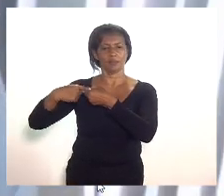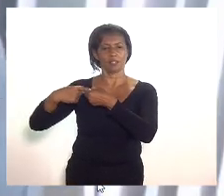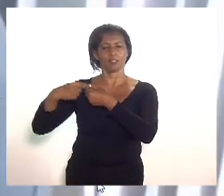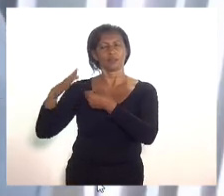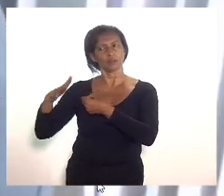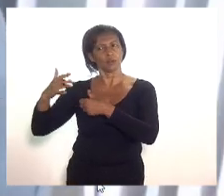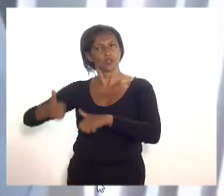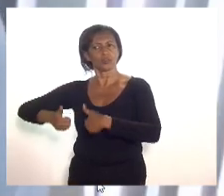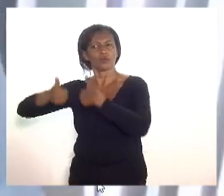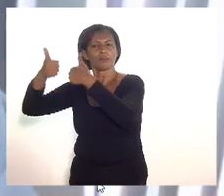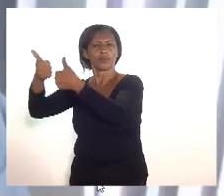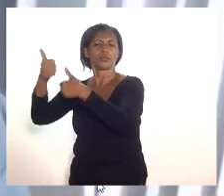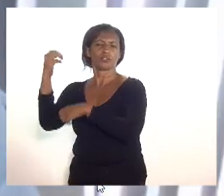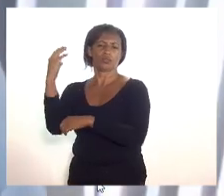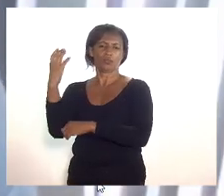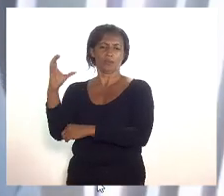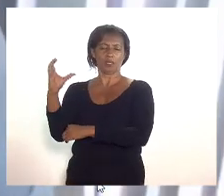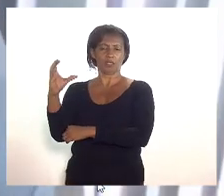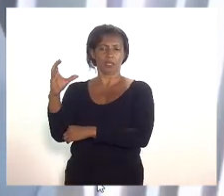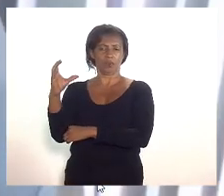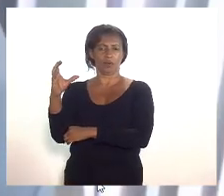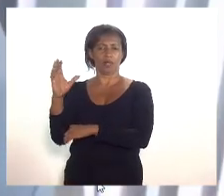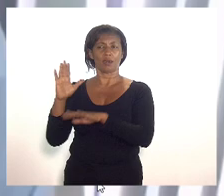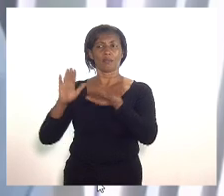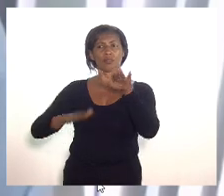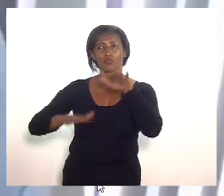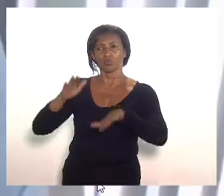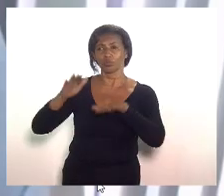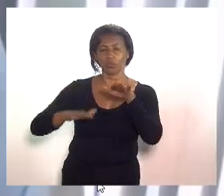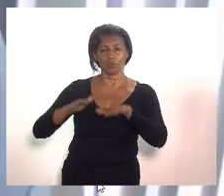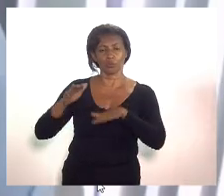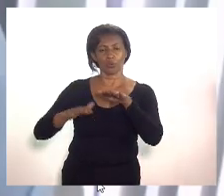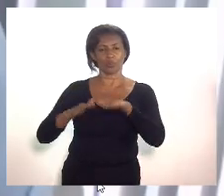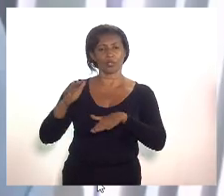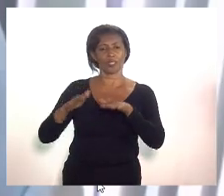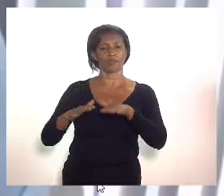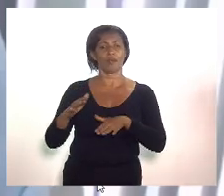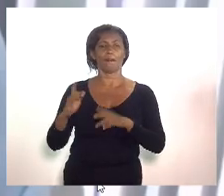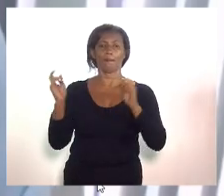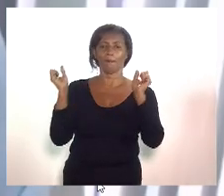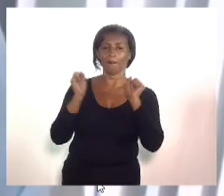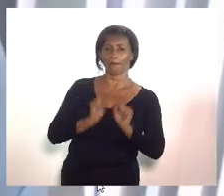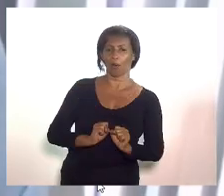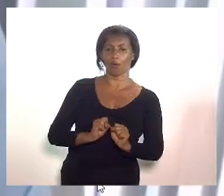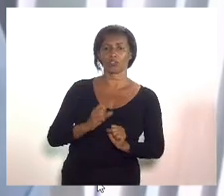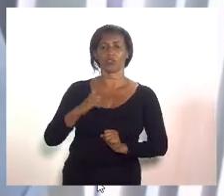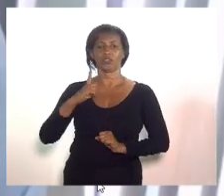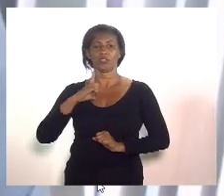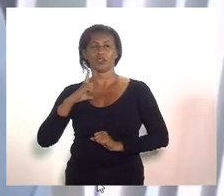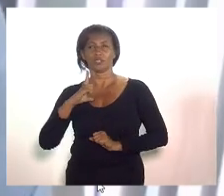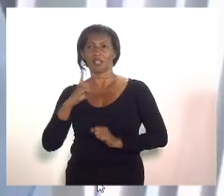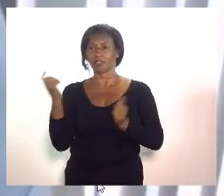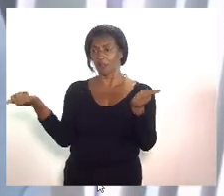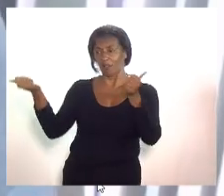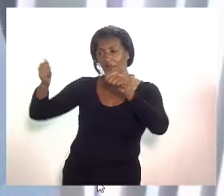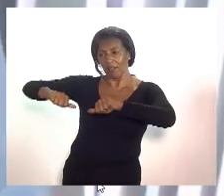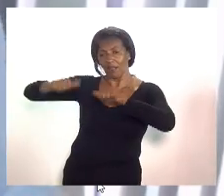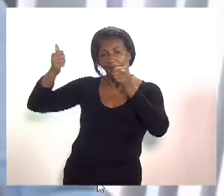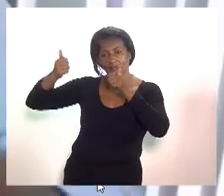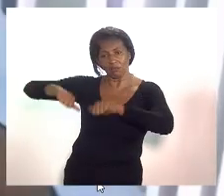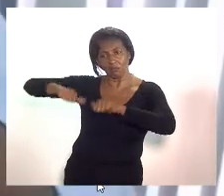que o saldo é bem positivo entretanto toda e qualquer medida pode e deve ser avaliada e reavaliada né